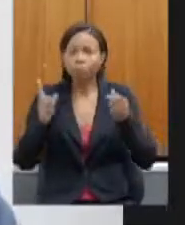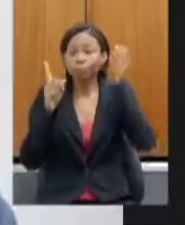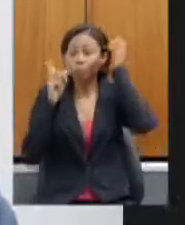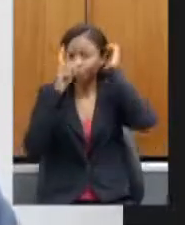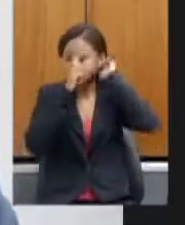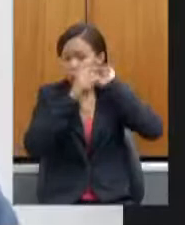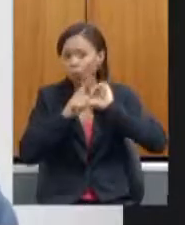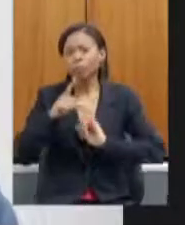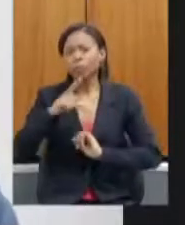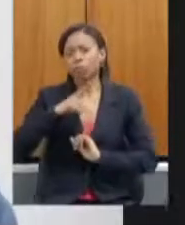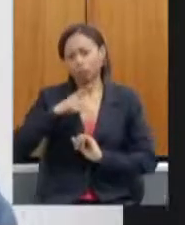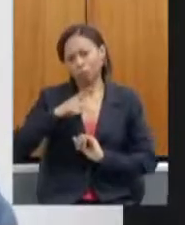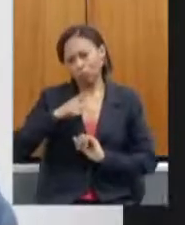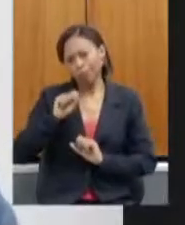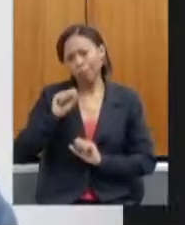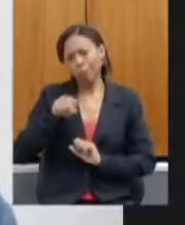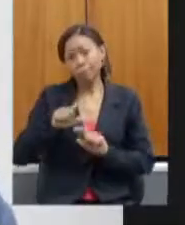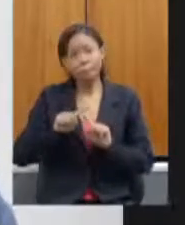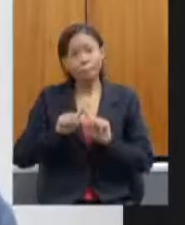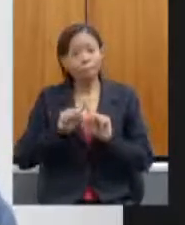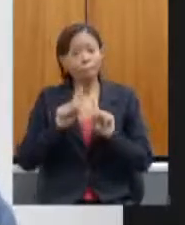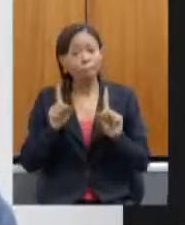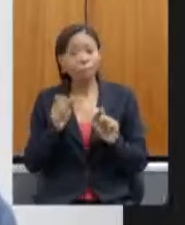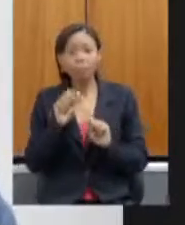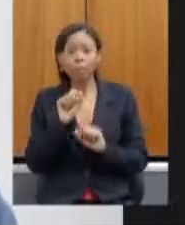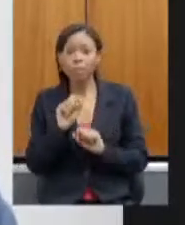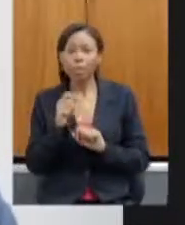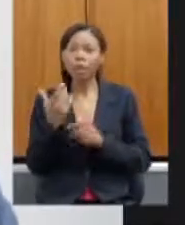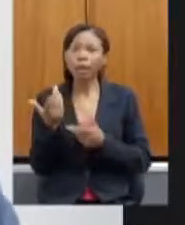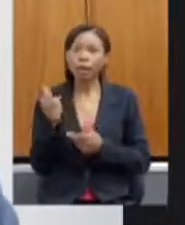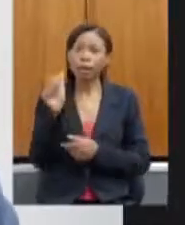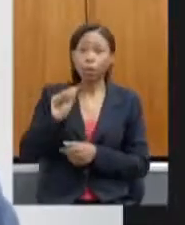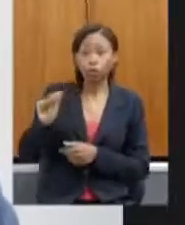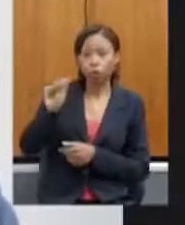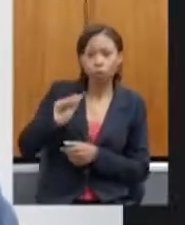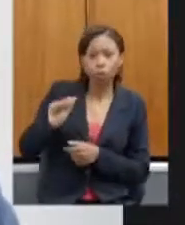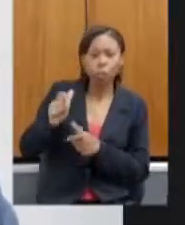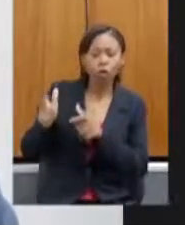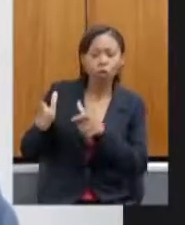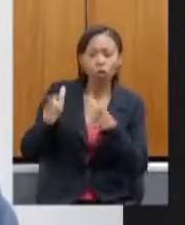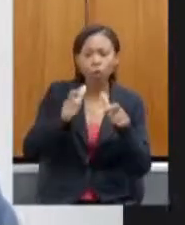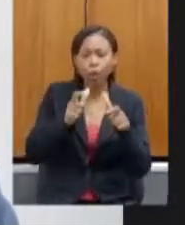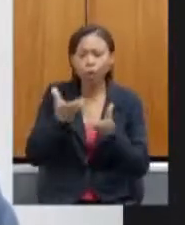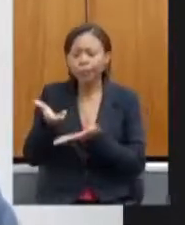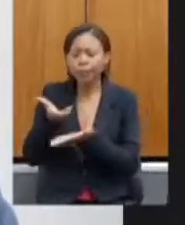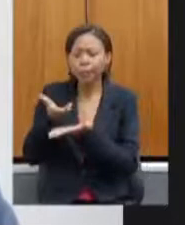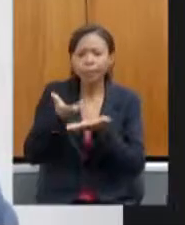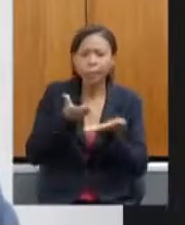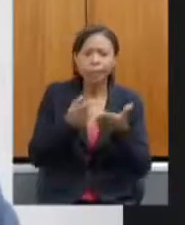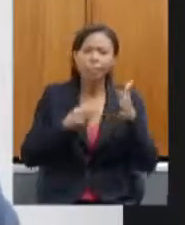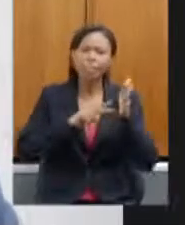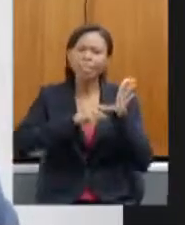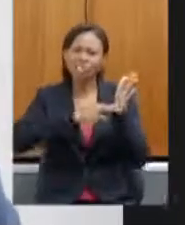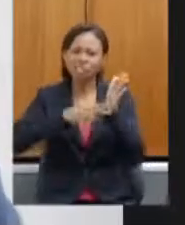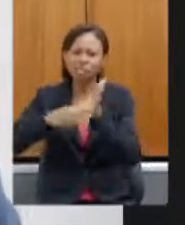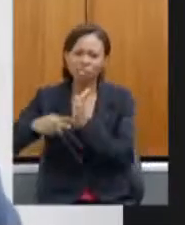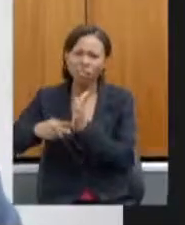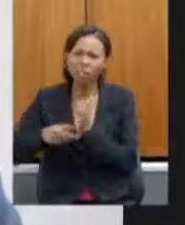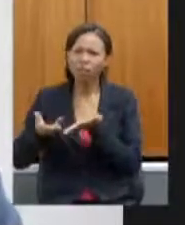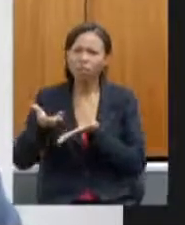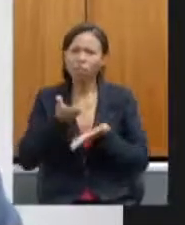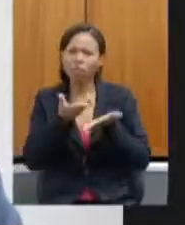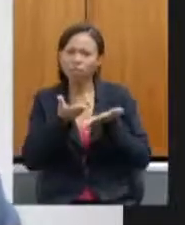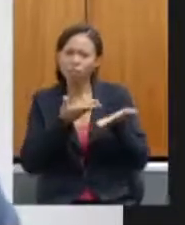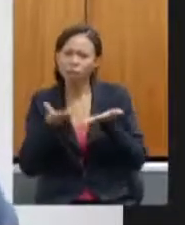diálogo maior com as associações, com os sindicatos de trabalhadores rurais, com os